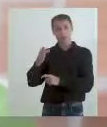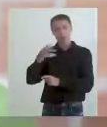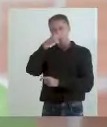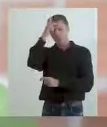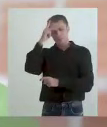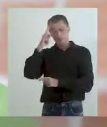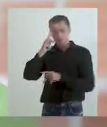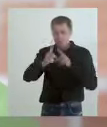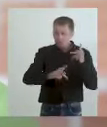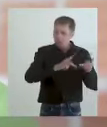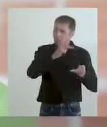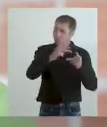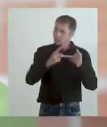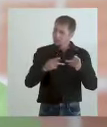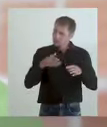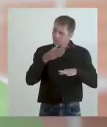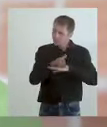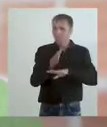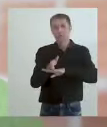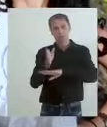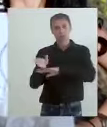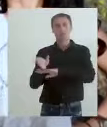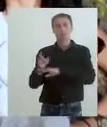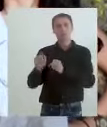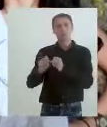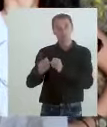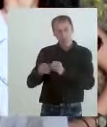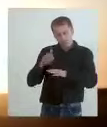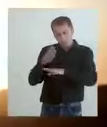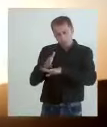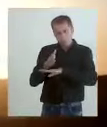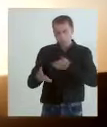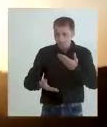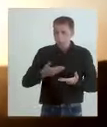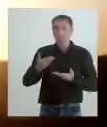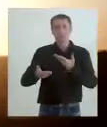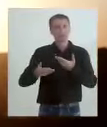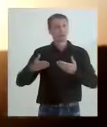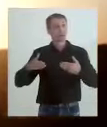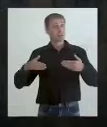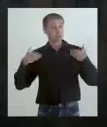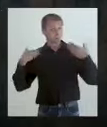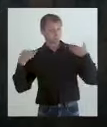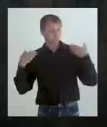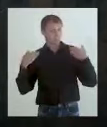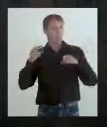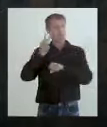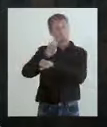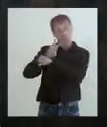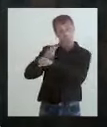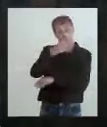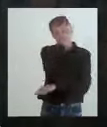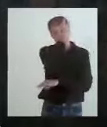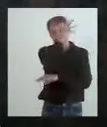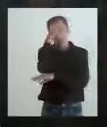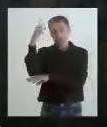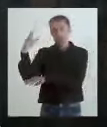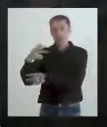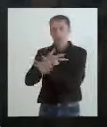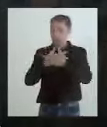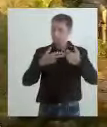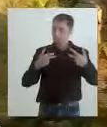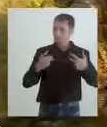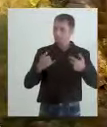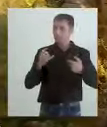mesmos estão tomando a frente, estão fazendo um fomento ao turismo, estão tentando preservar esse meio ambiente. E que se